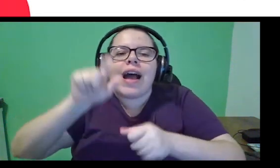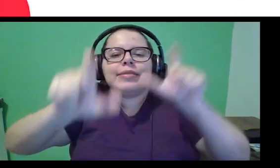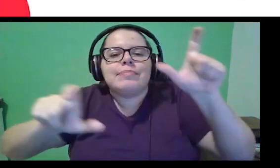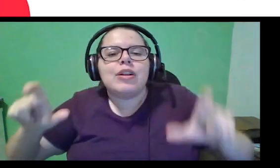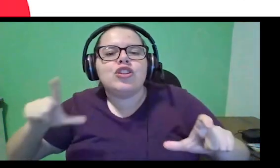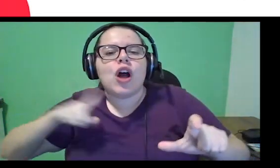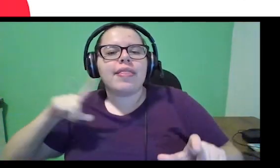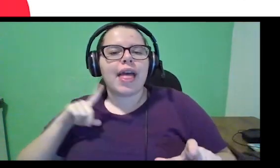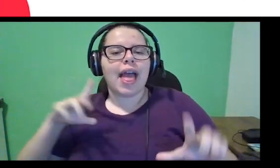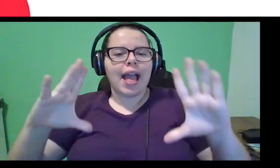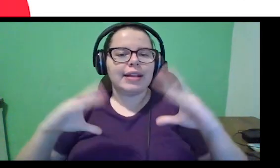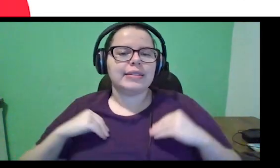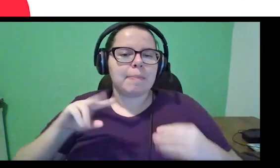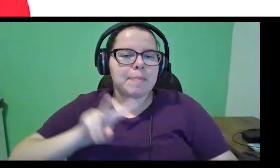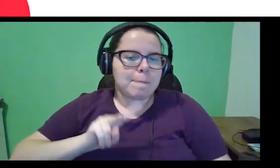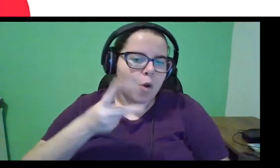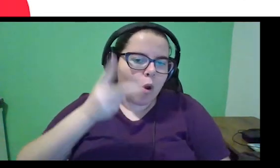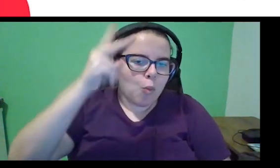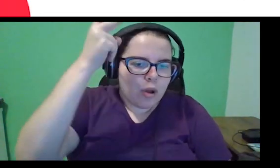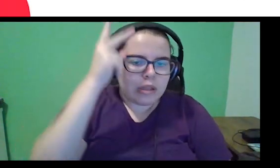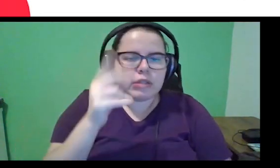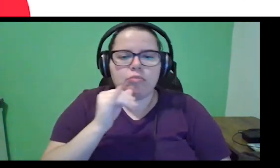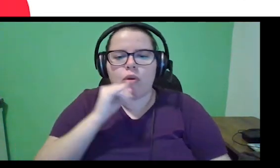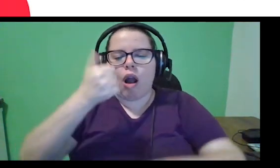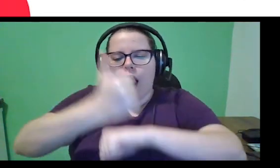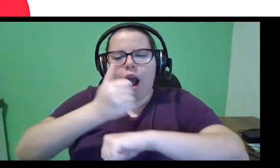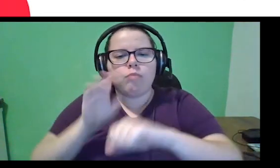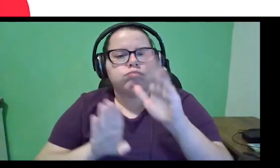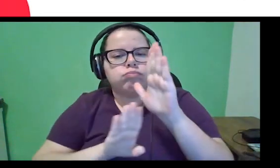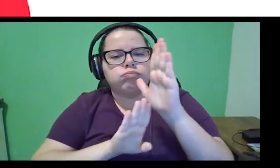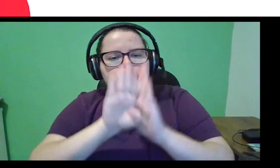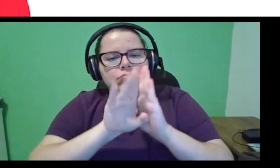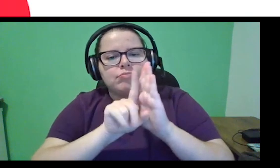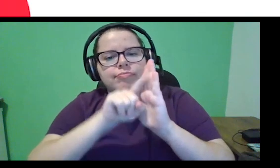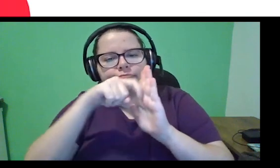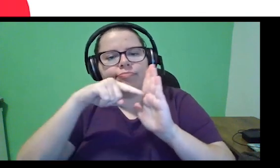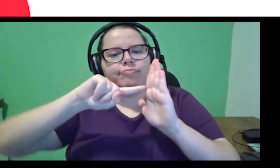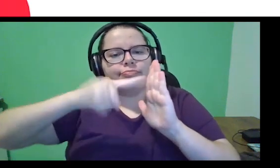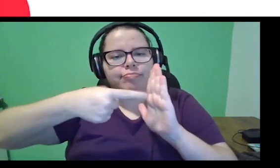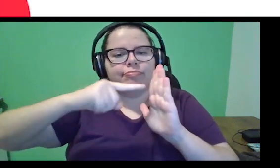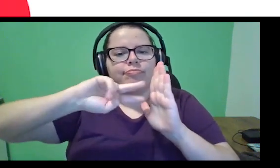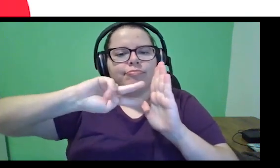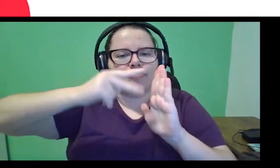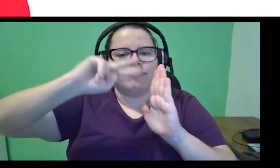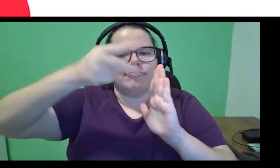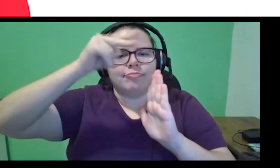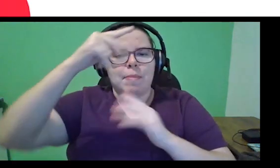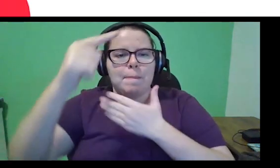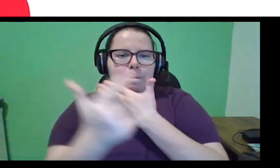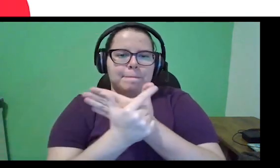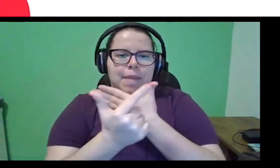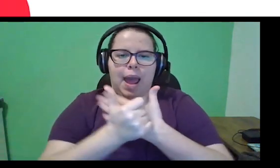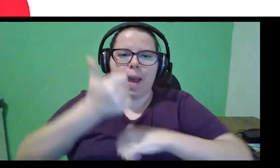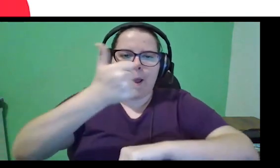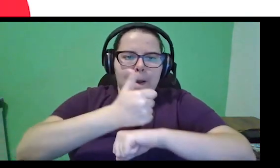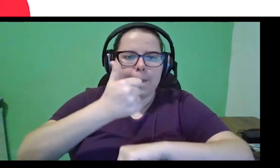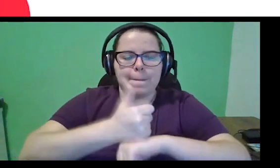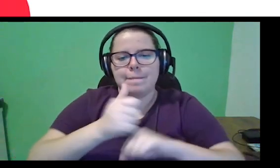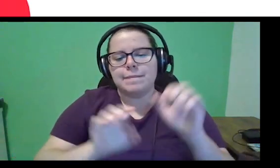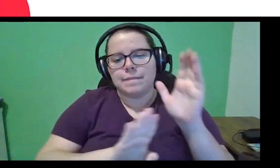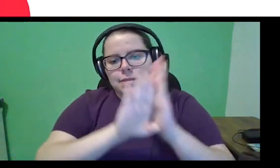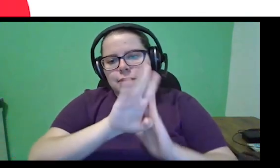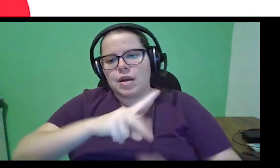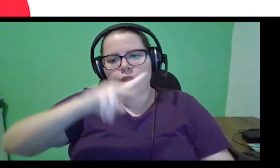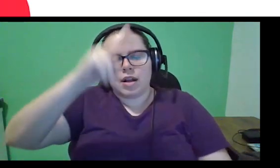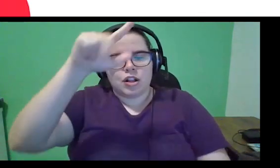recebido uma promoção, no caso, né? Ela já está apta, essa pessoa, a uma nova promoção? Enfim,